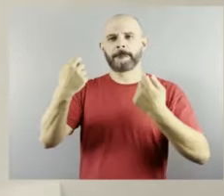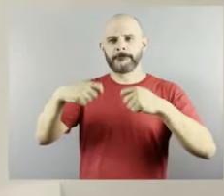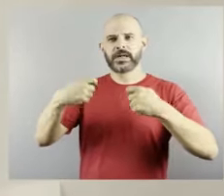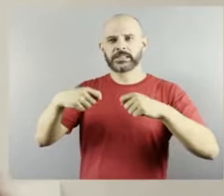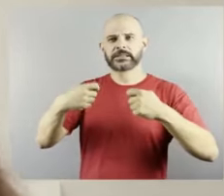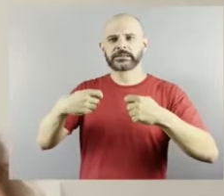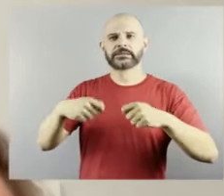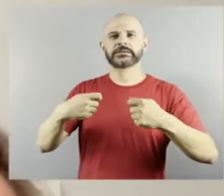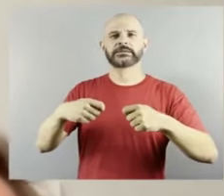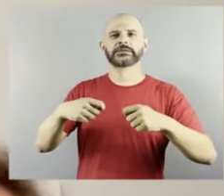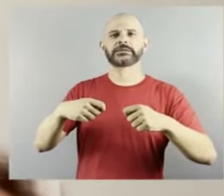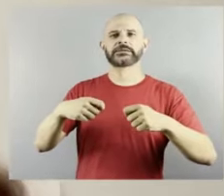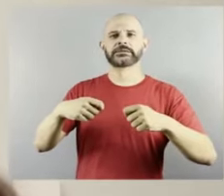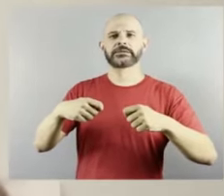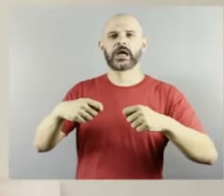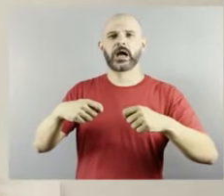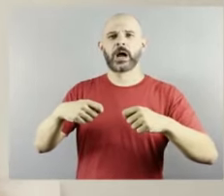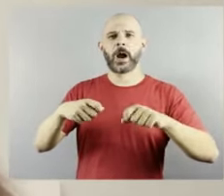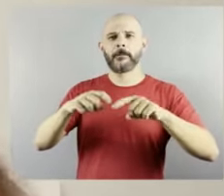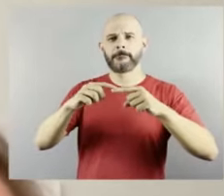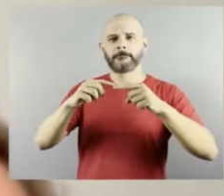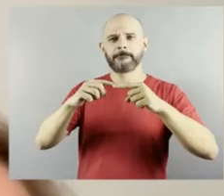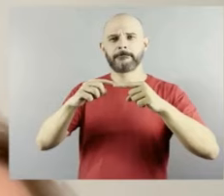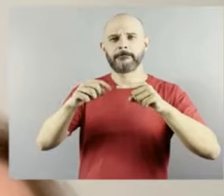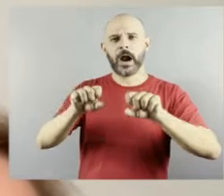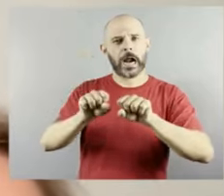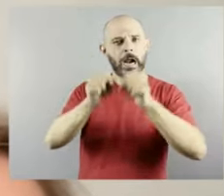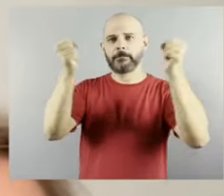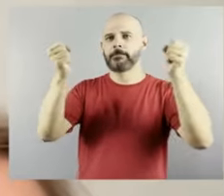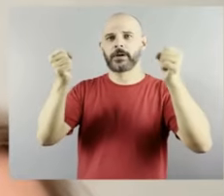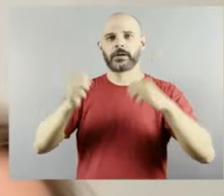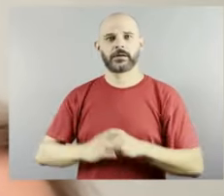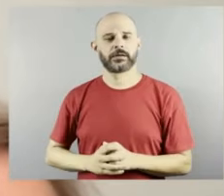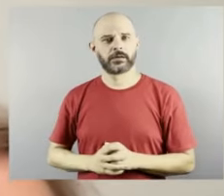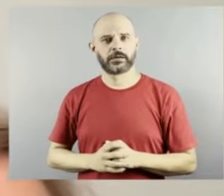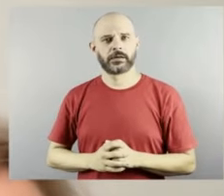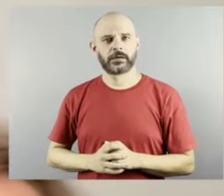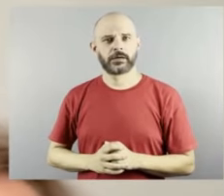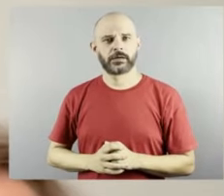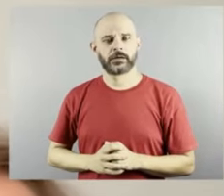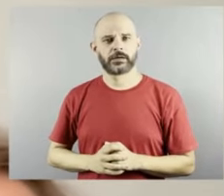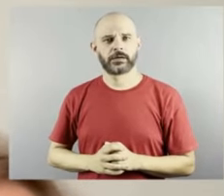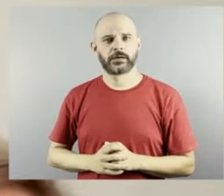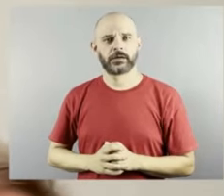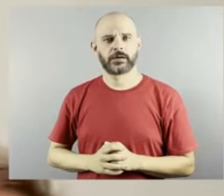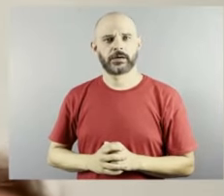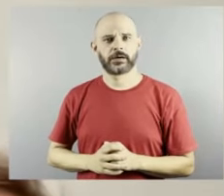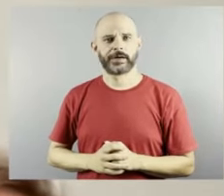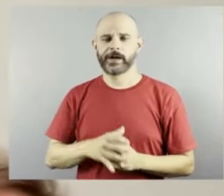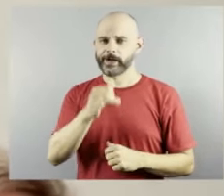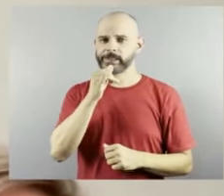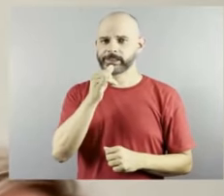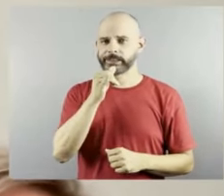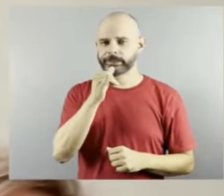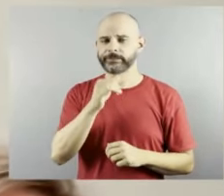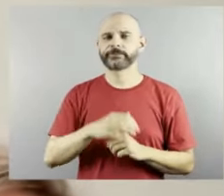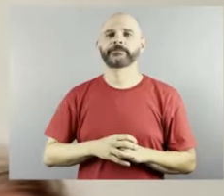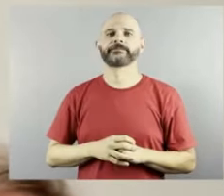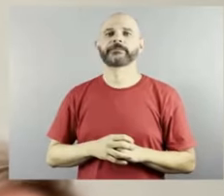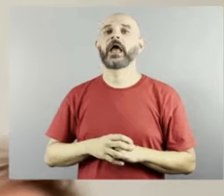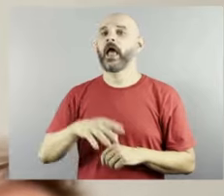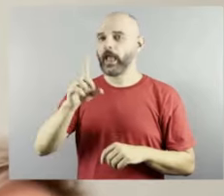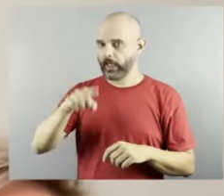é furar a bolha e é isso que isso que é que é o grande desafio né por isso que eu realmente